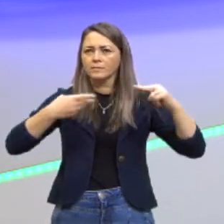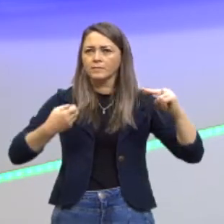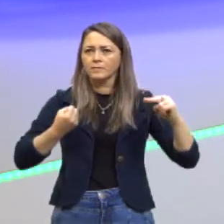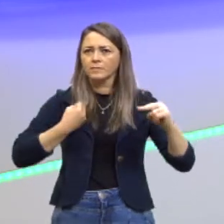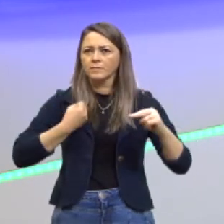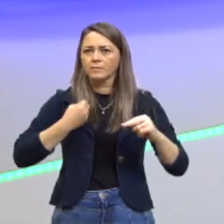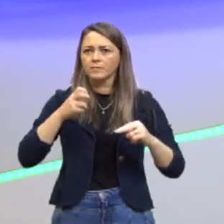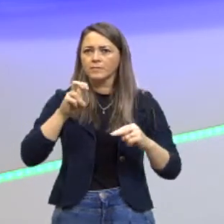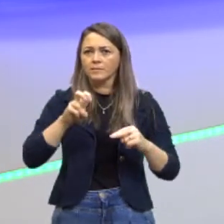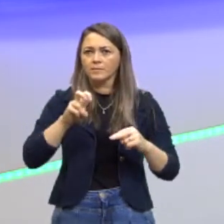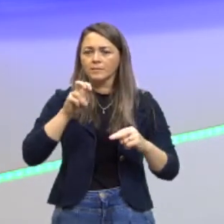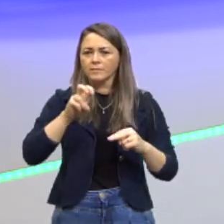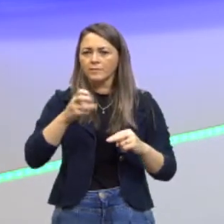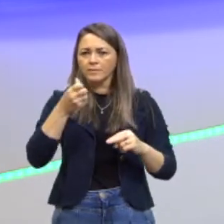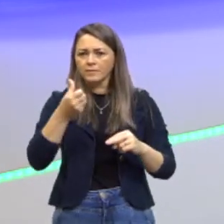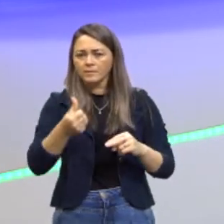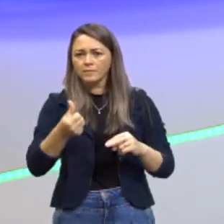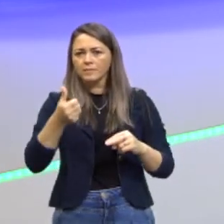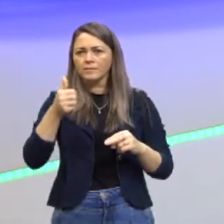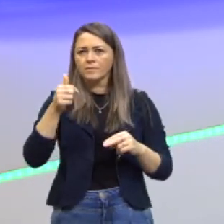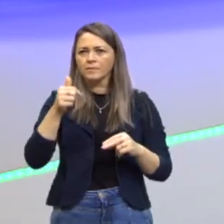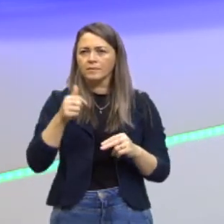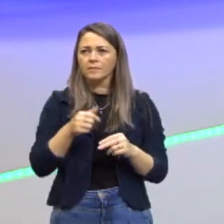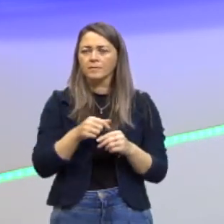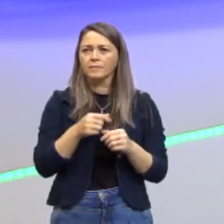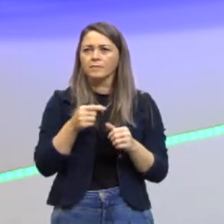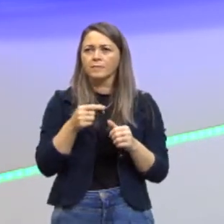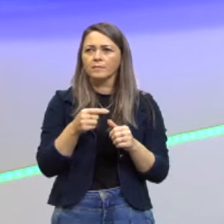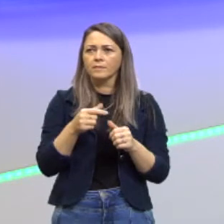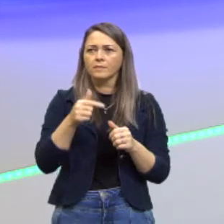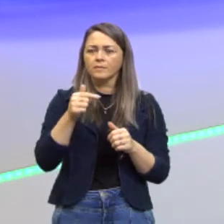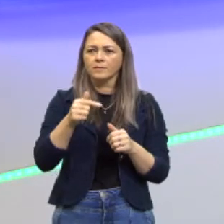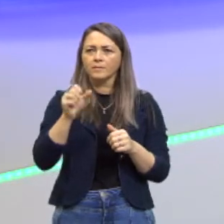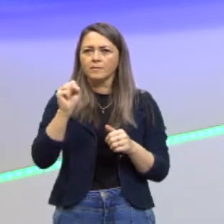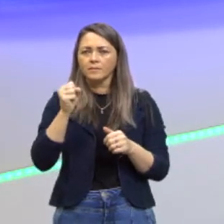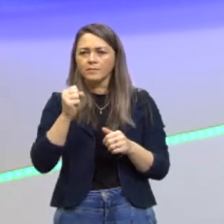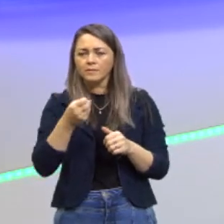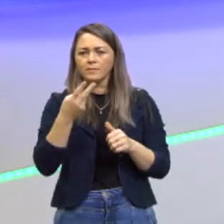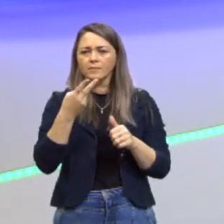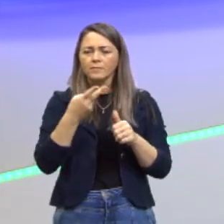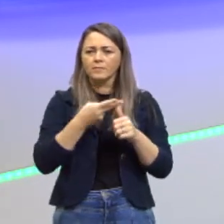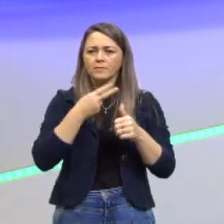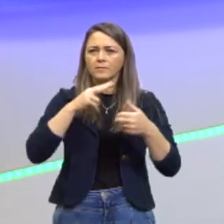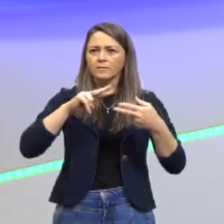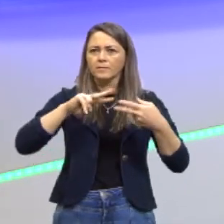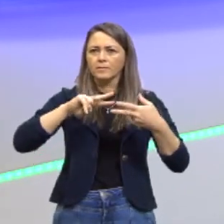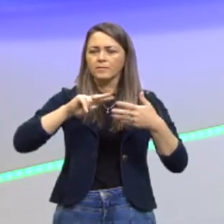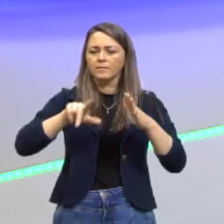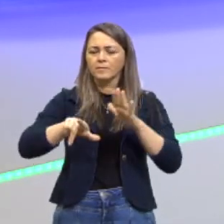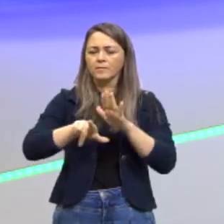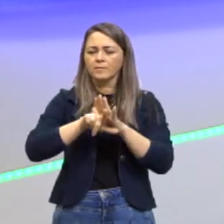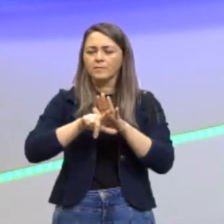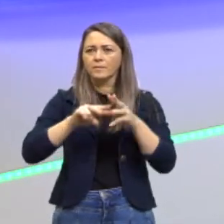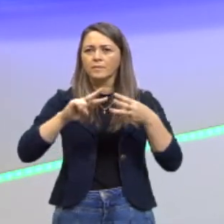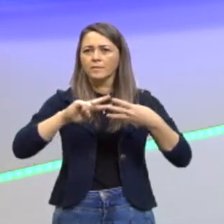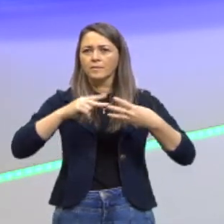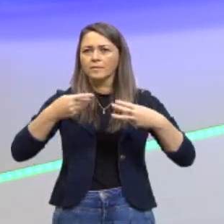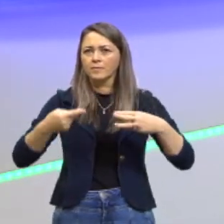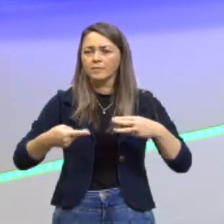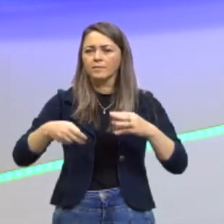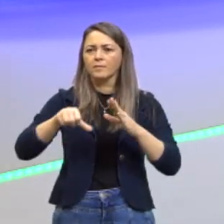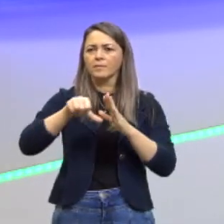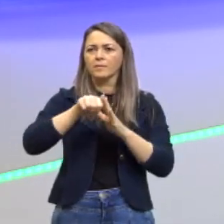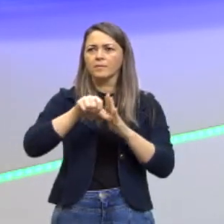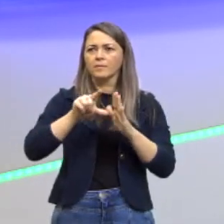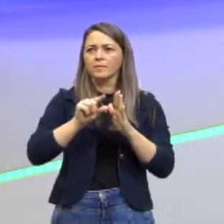5, 6. Primeira Lei de Mendel, basicamente. 7, 8, segunda. E agora nas nossas aulas 9 e 10,